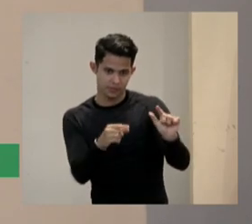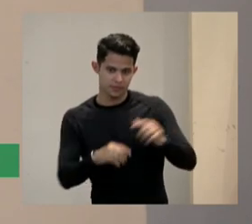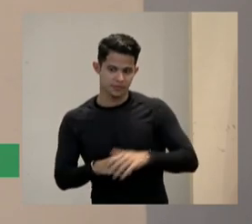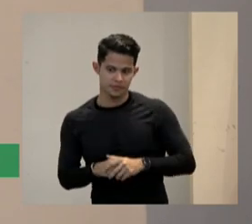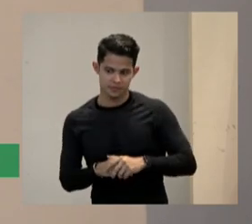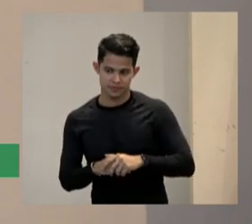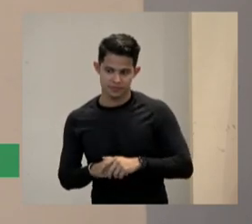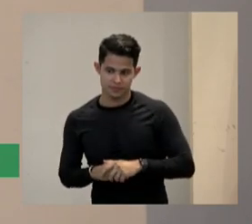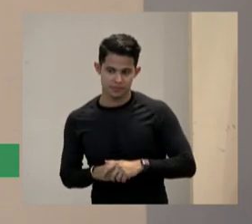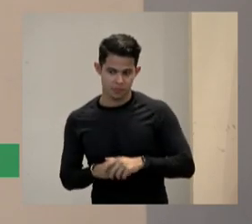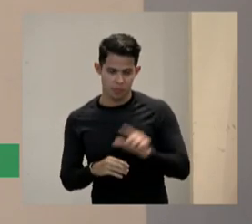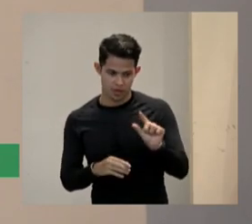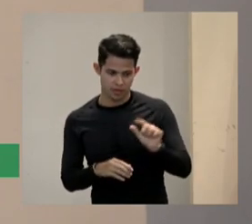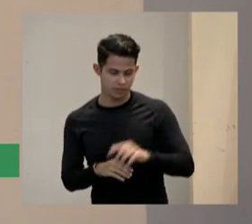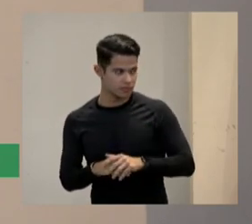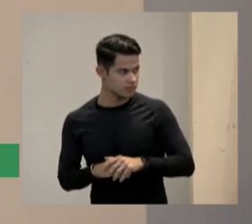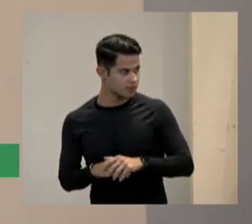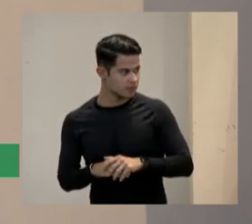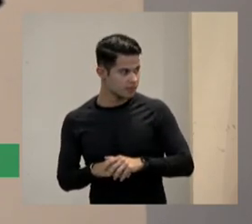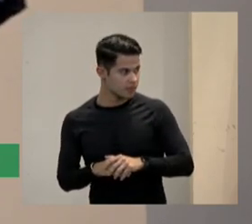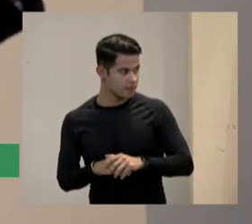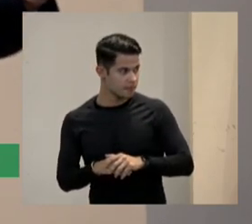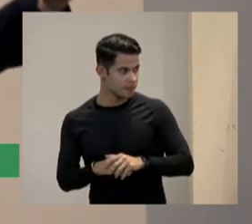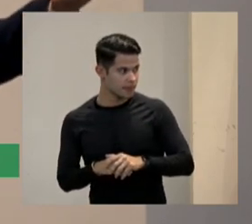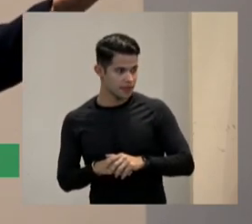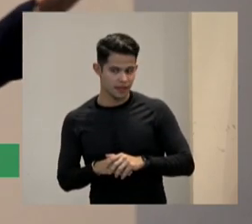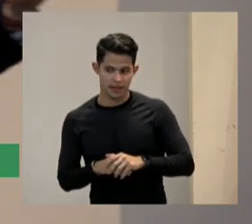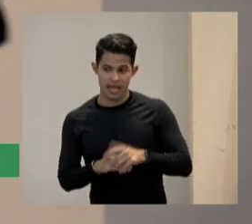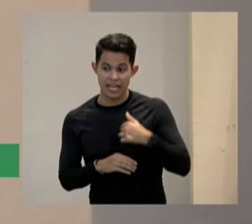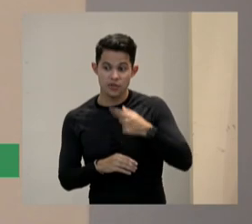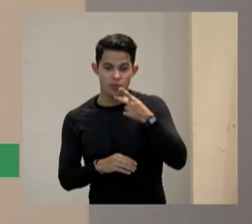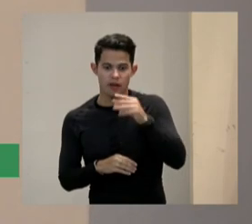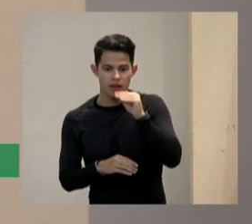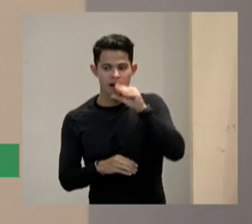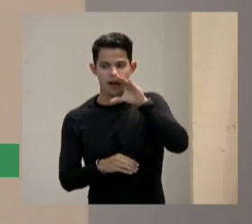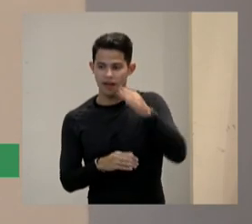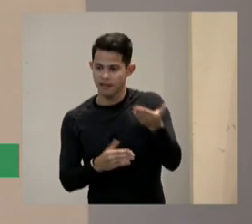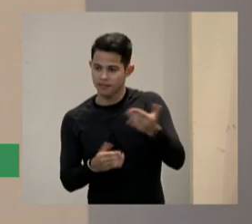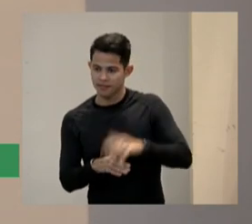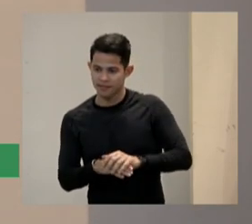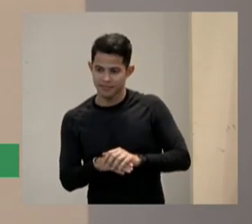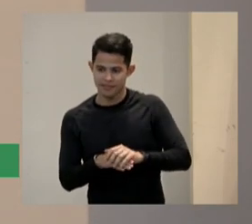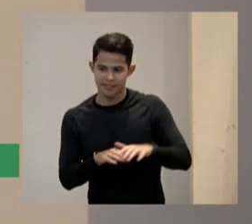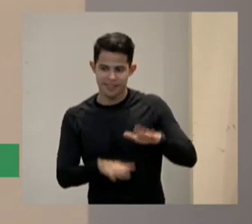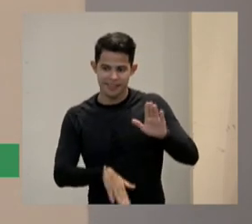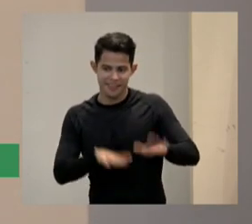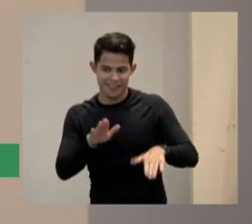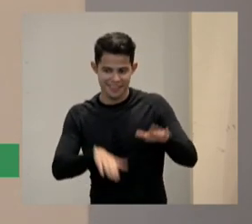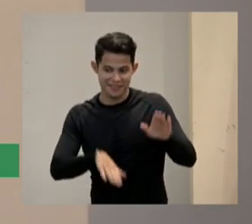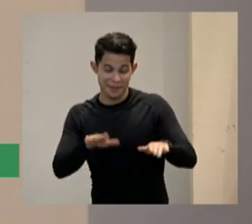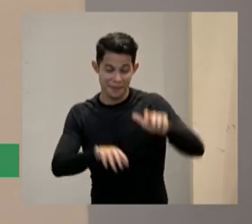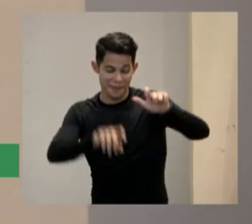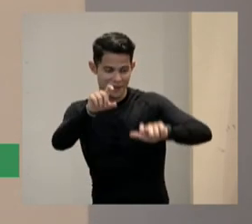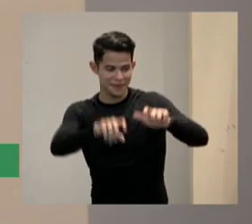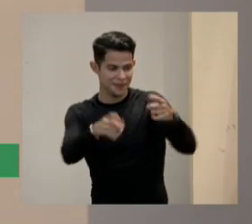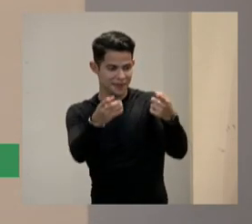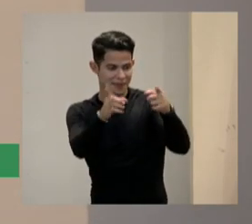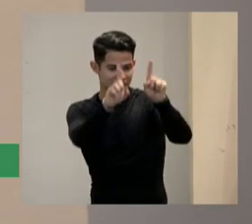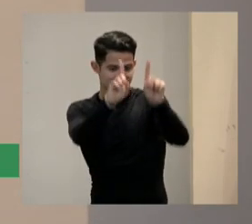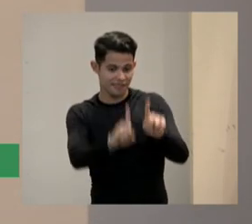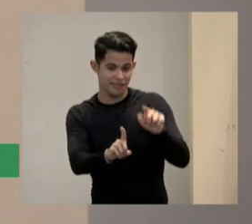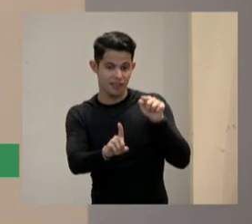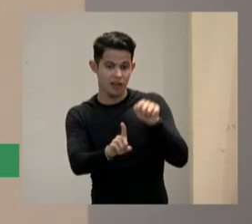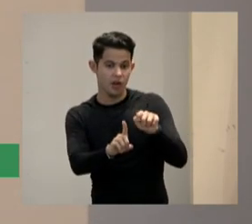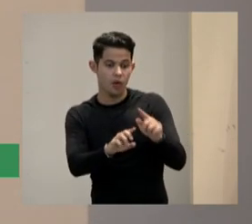aliás eu algumas vezes costumo falar que precisamente as pessoas com deficiência são